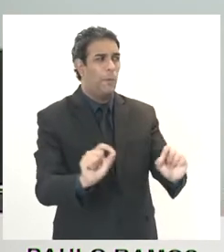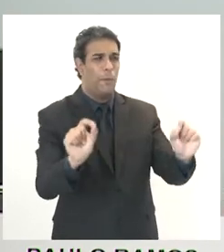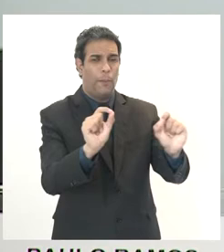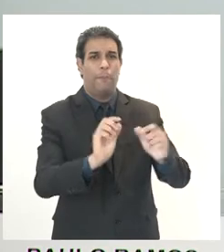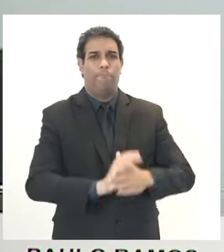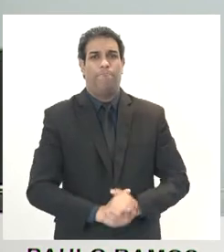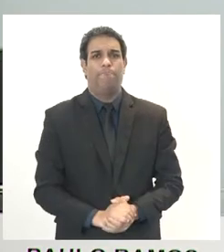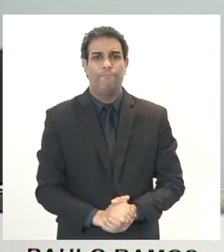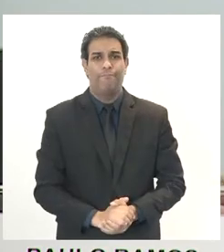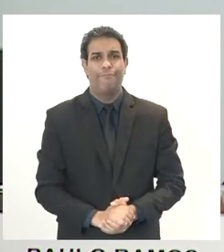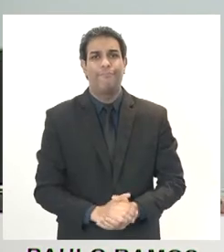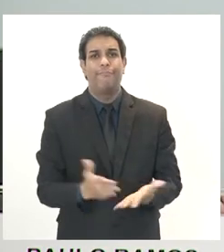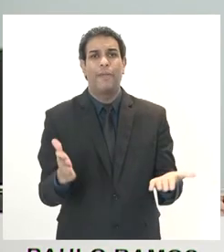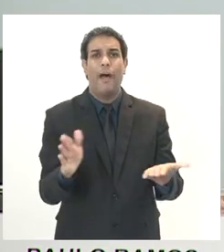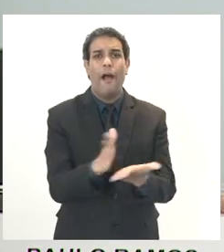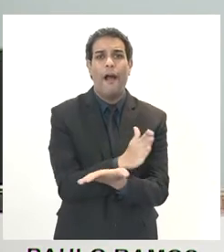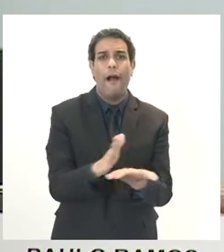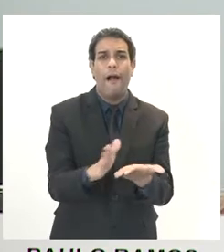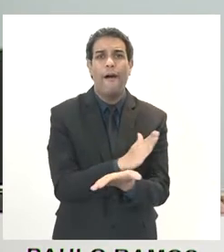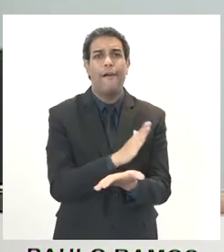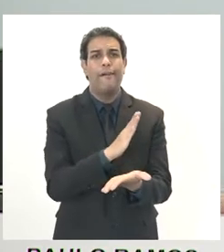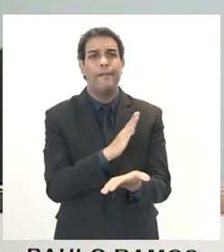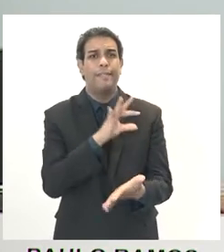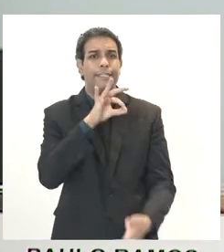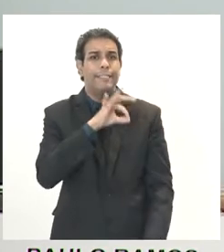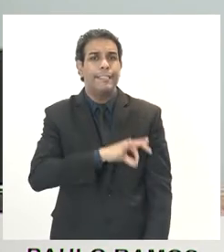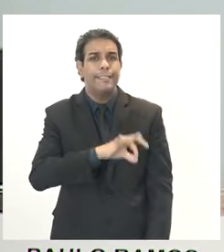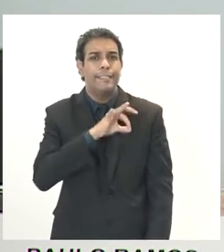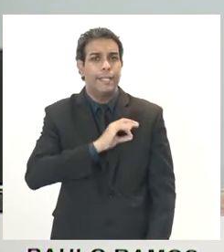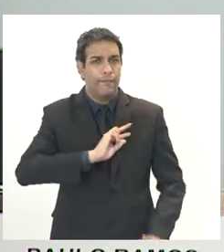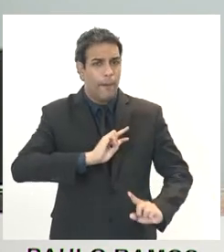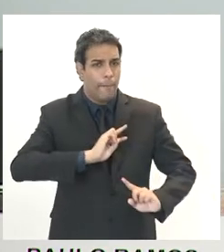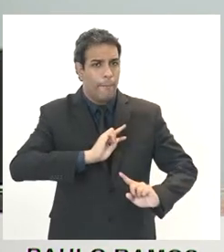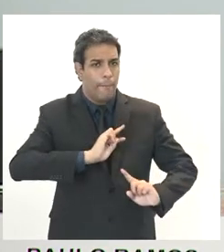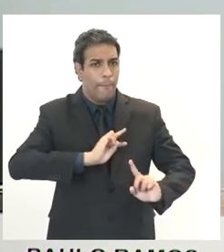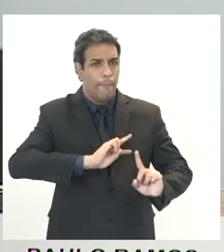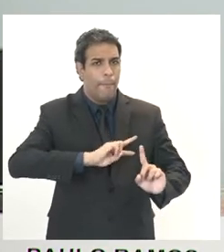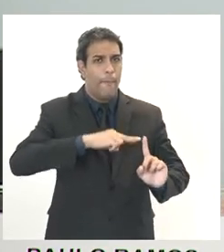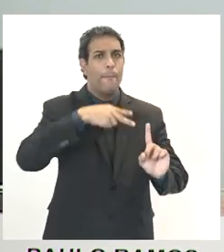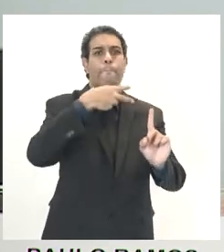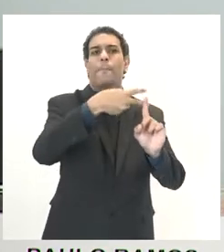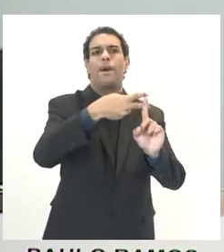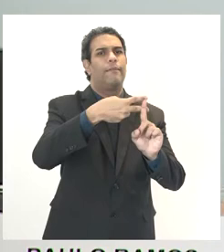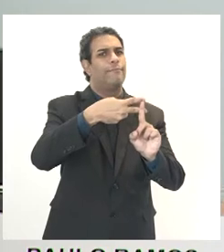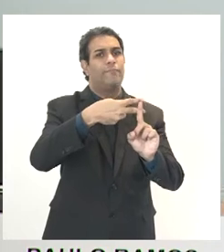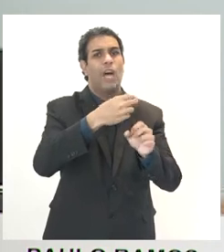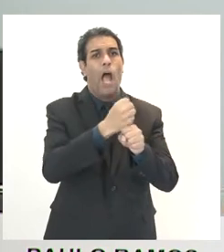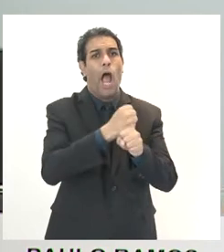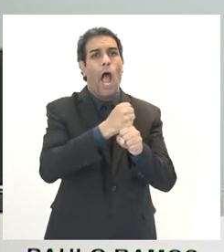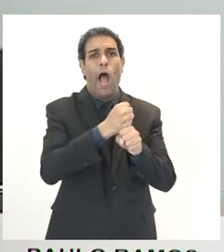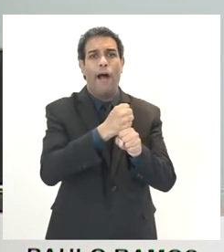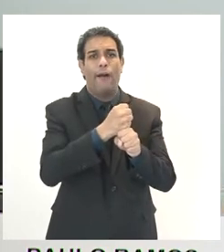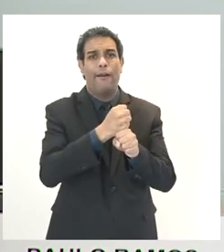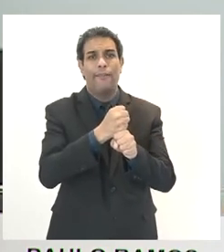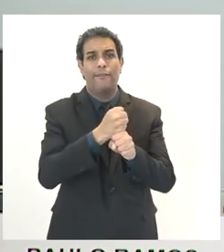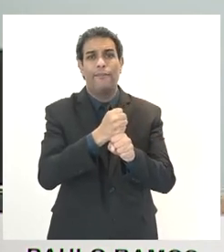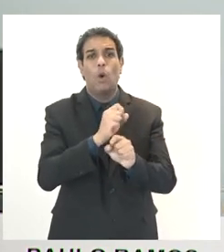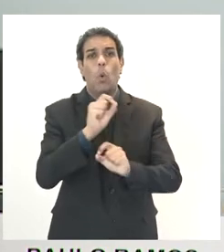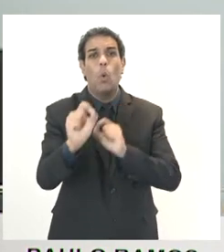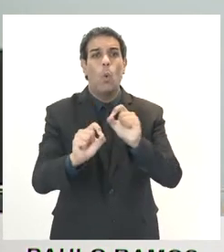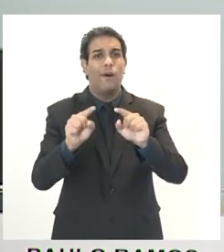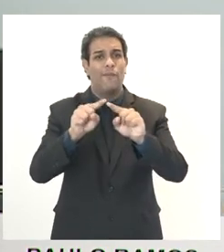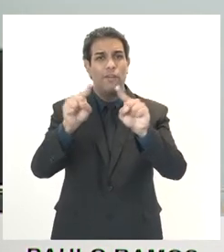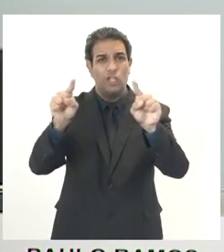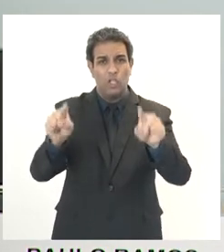A remuneração não experimenta correção. Há anos que o servidor público não vê